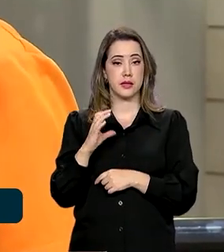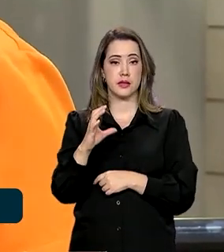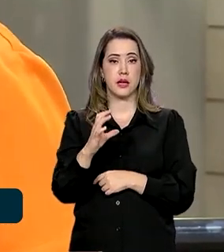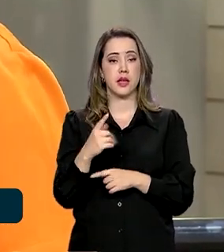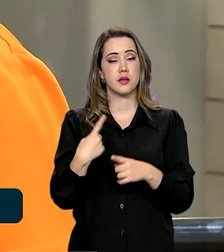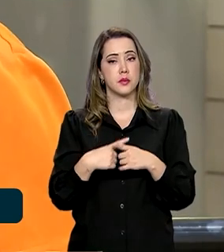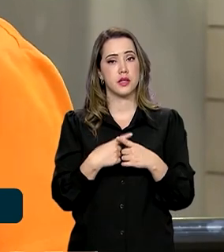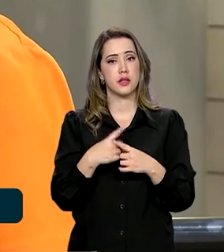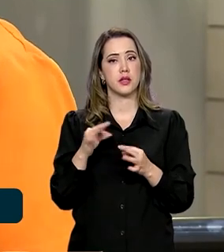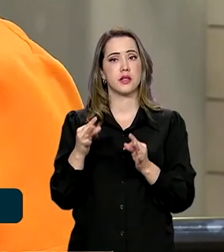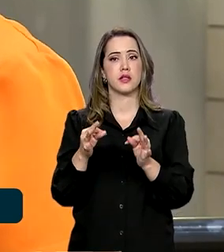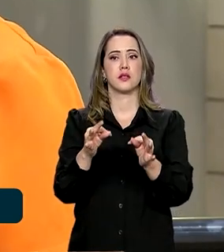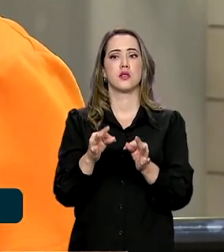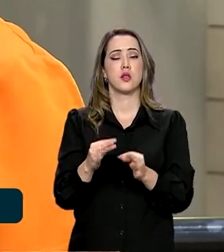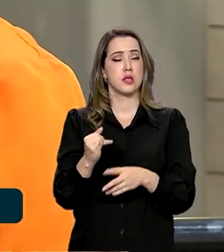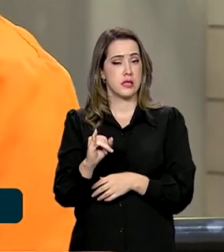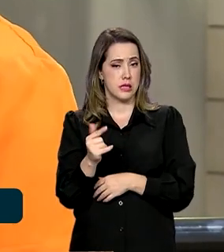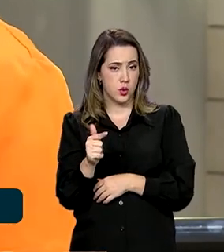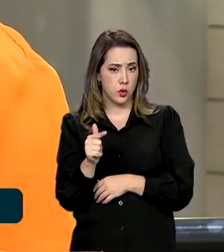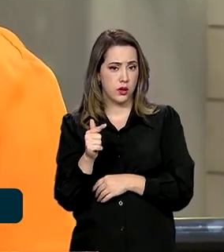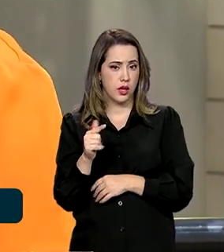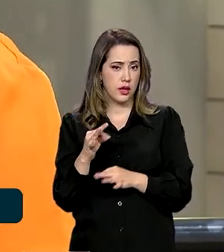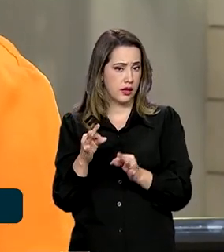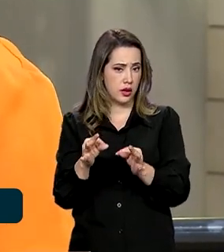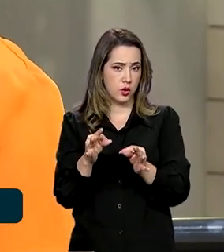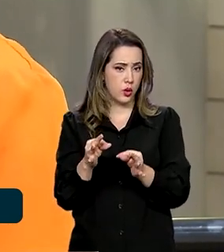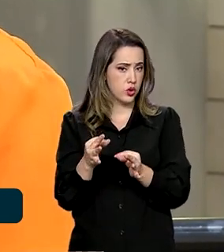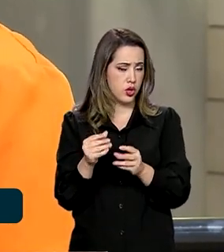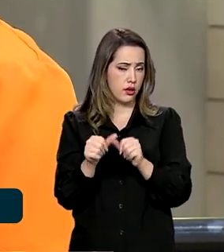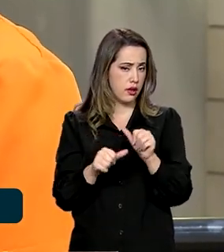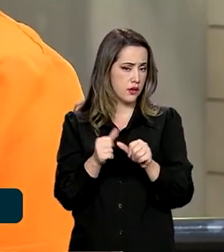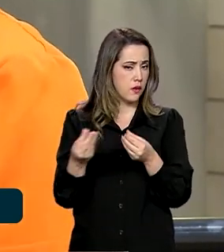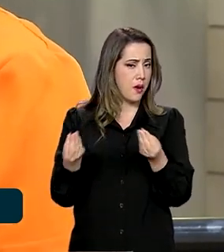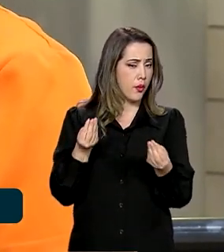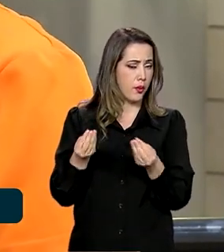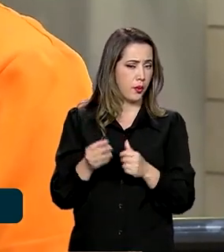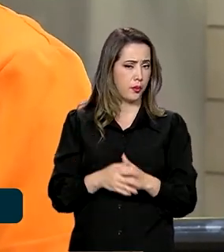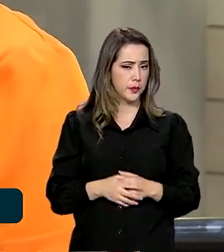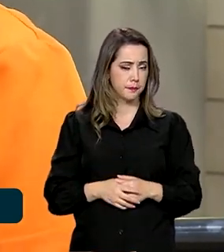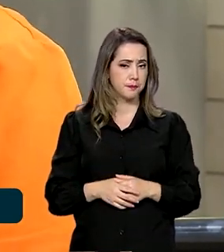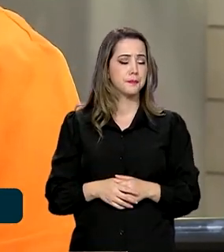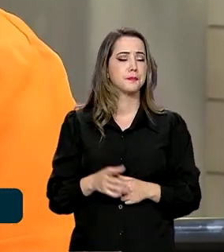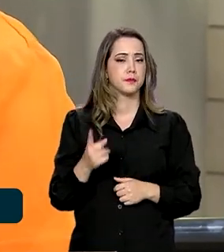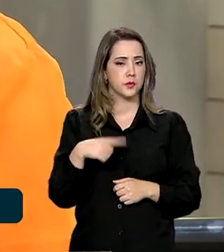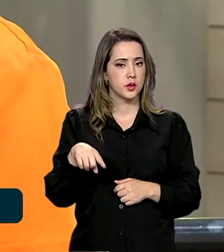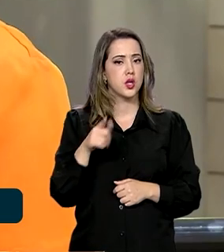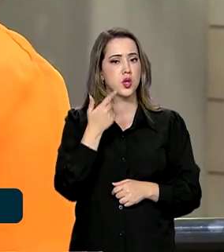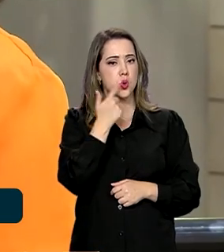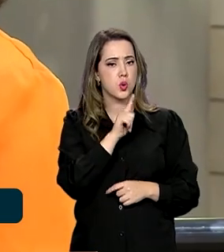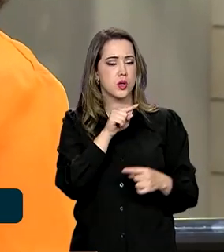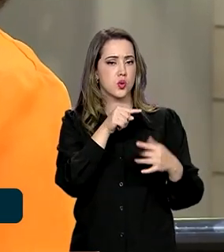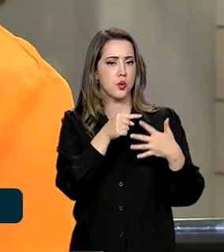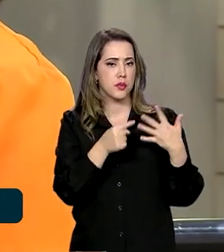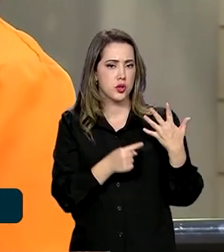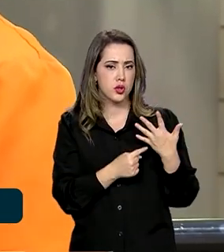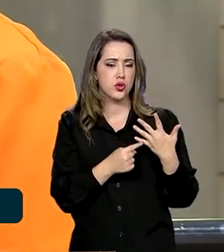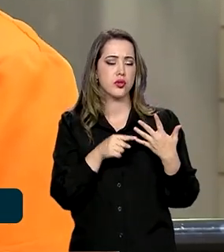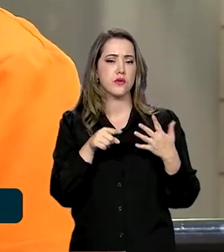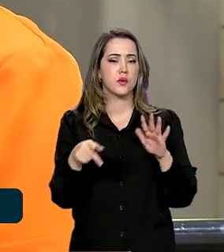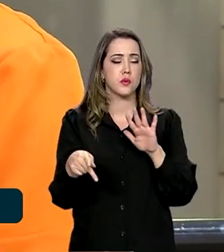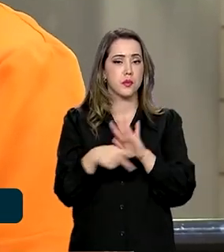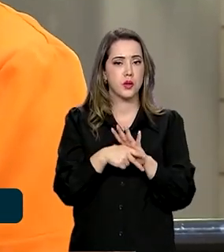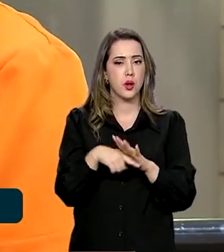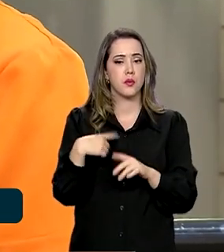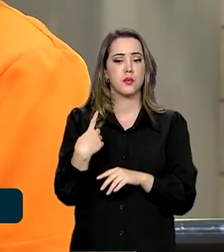à tecnologia. Sem ela, nós não podemos fazer essas transformações, e atingir as metas, os objetivos que são